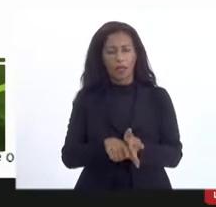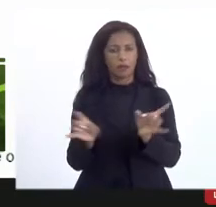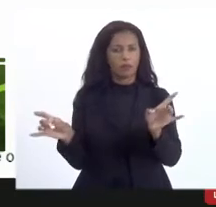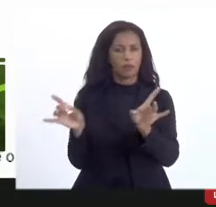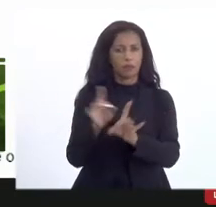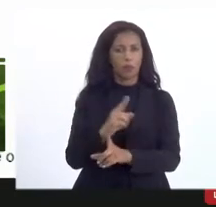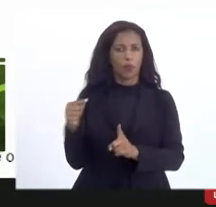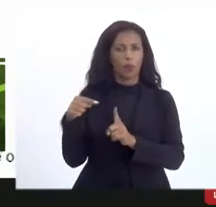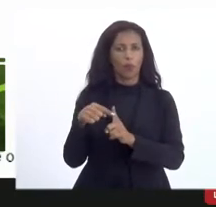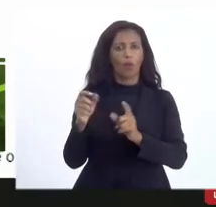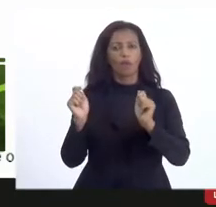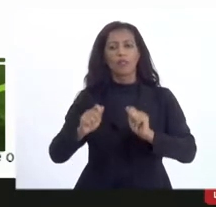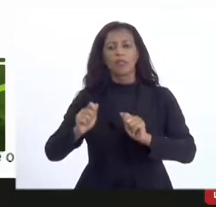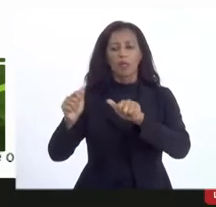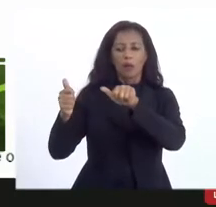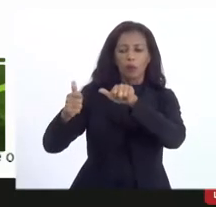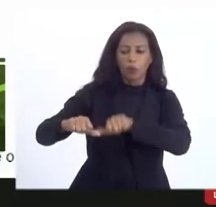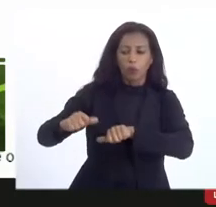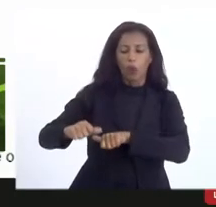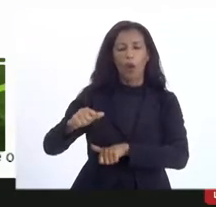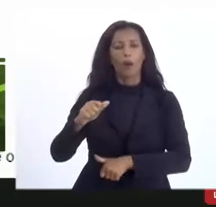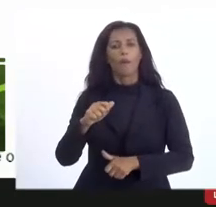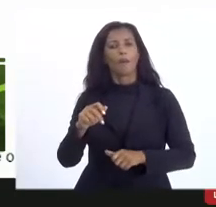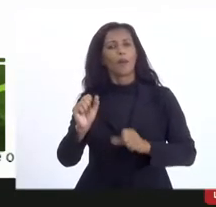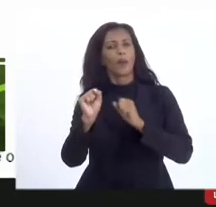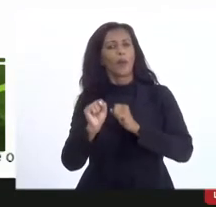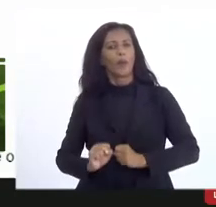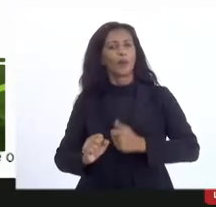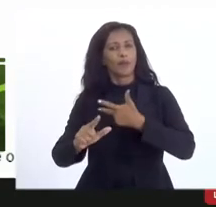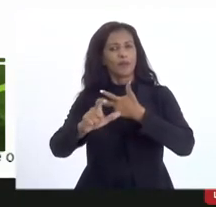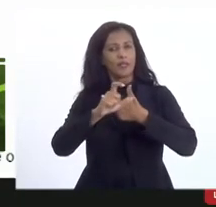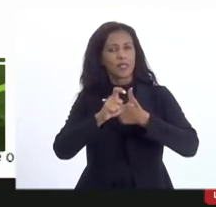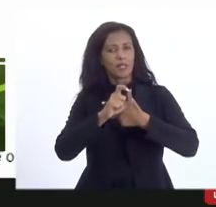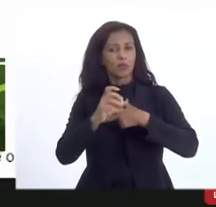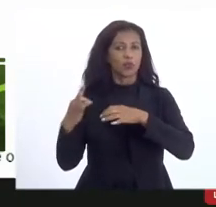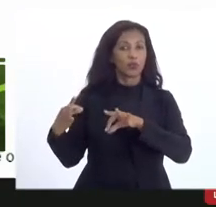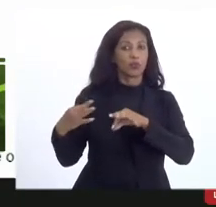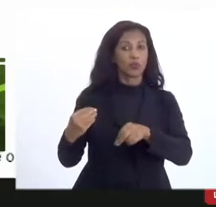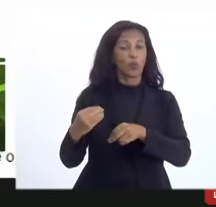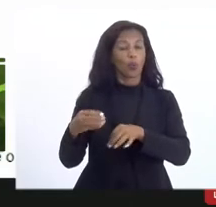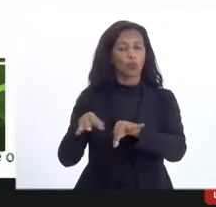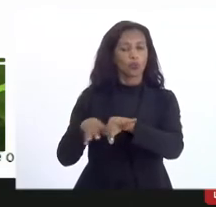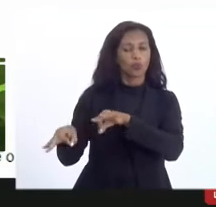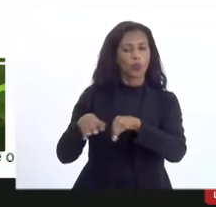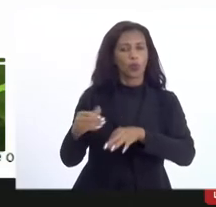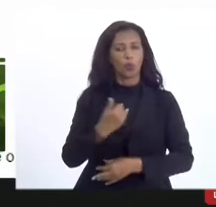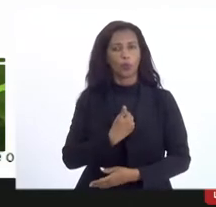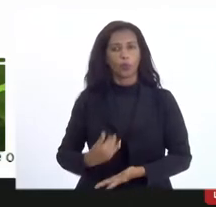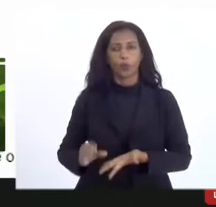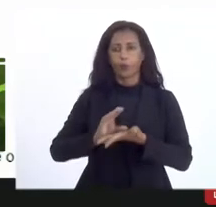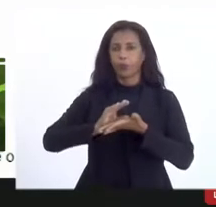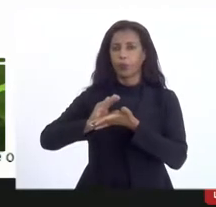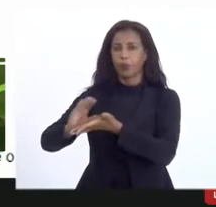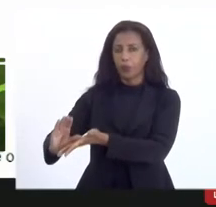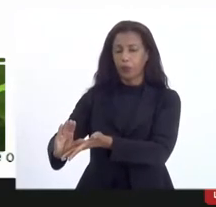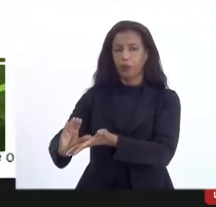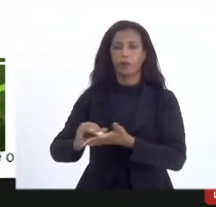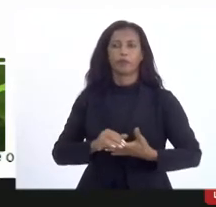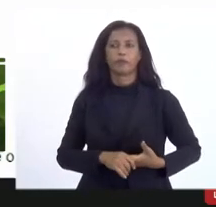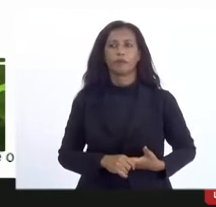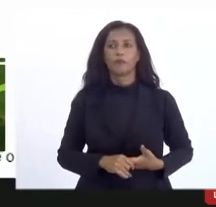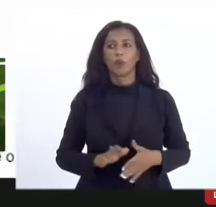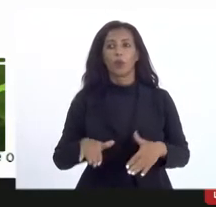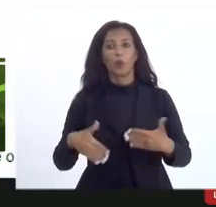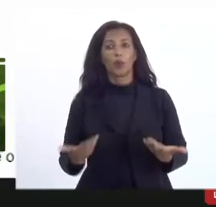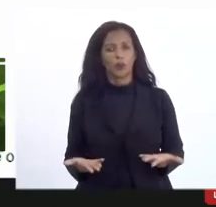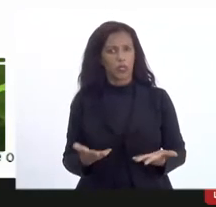realizada pelo poder executivo em todos os projetos culturais financiados com recursos públicos de fomento direto ou indireto ou